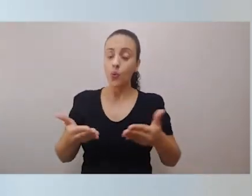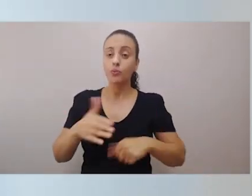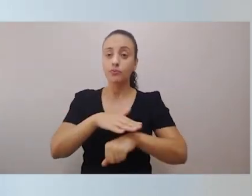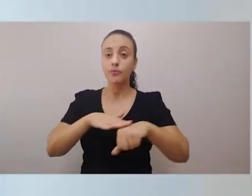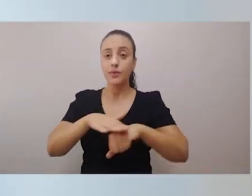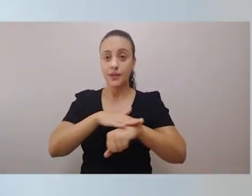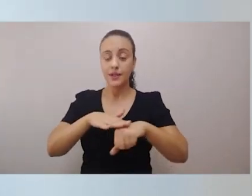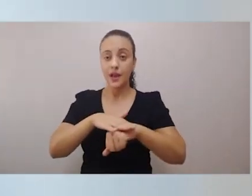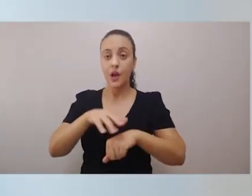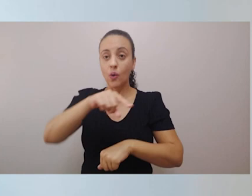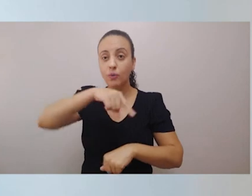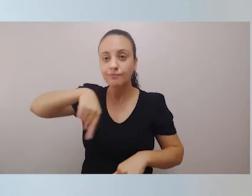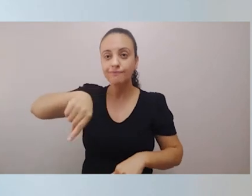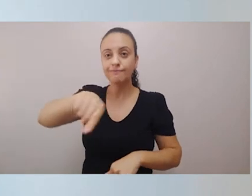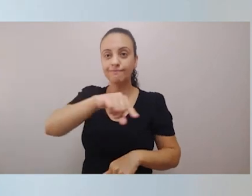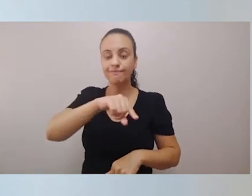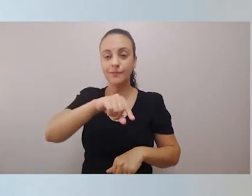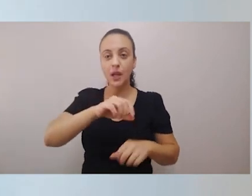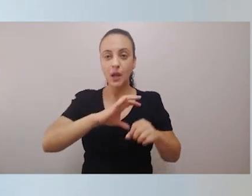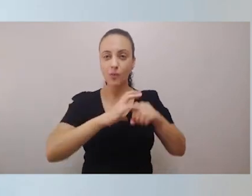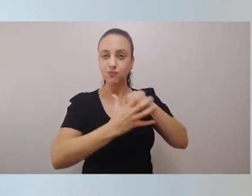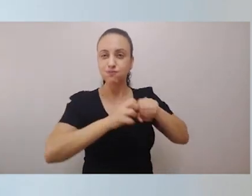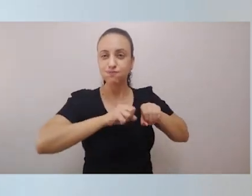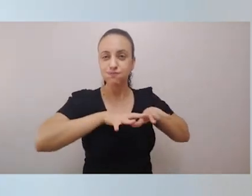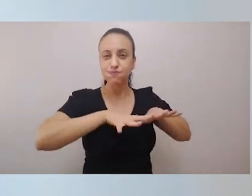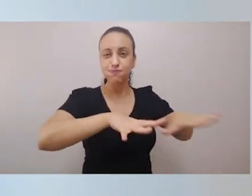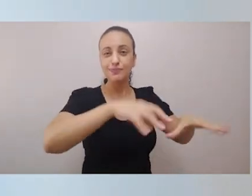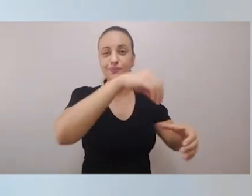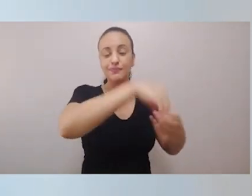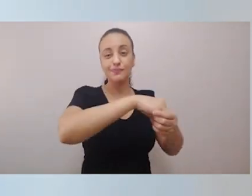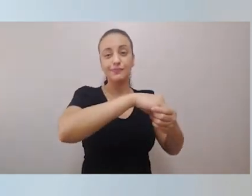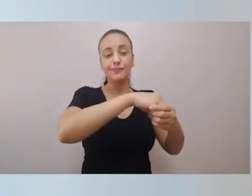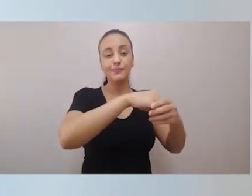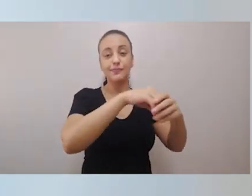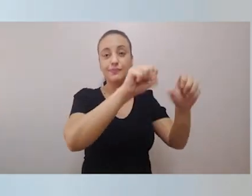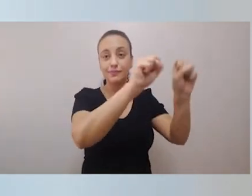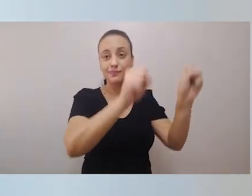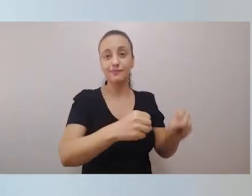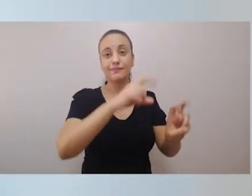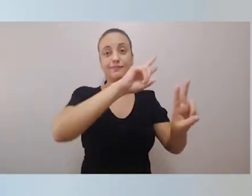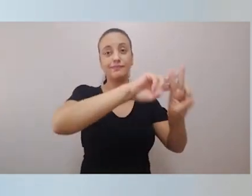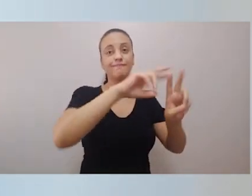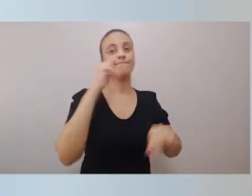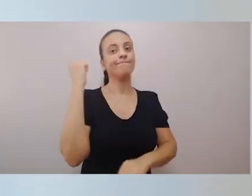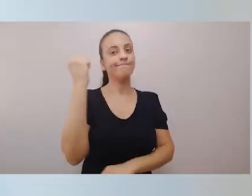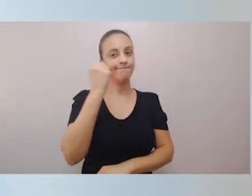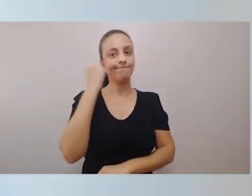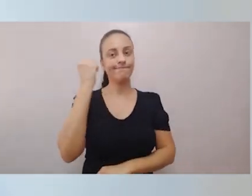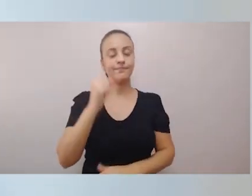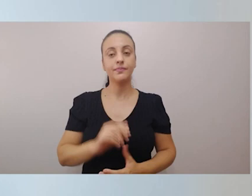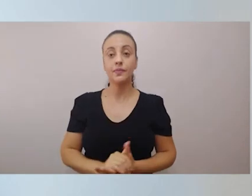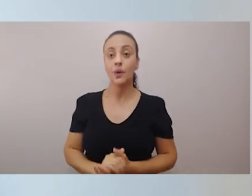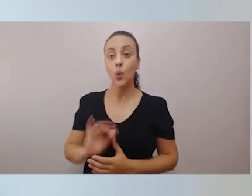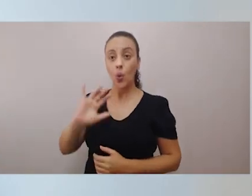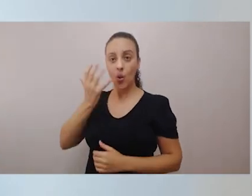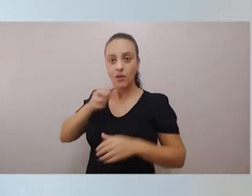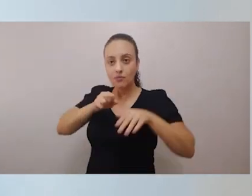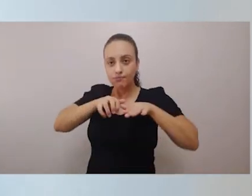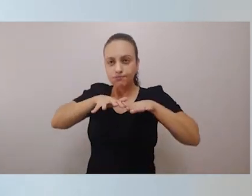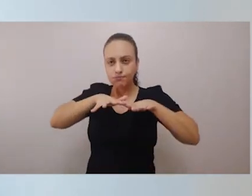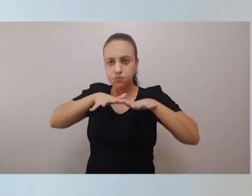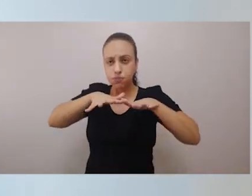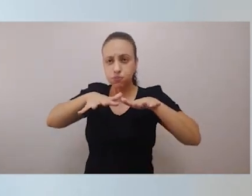da Covid-19 no sistema penitenciário. Quando essa pandemia começou, nós, estudiosos do sistema penitenciário,